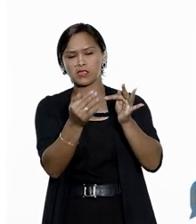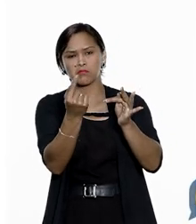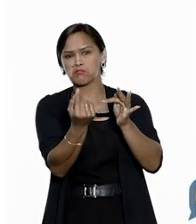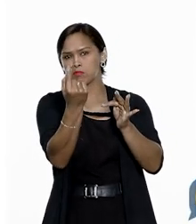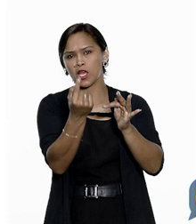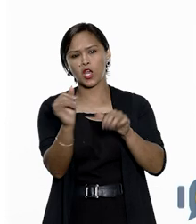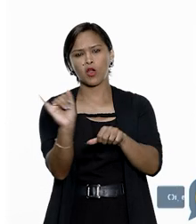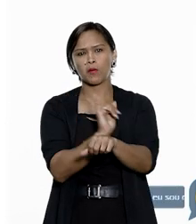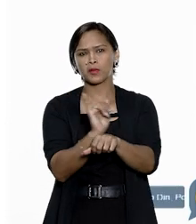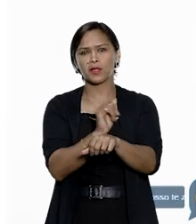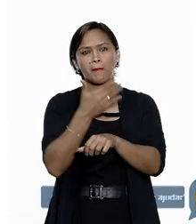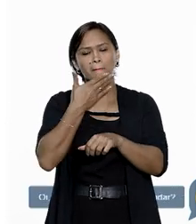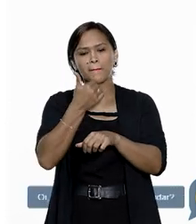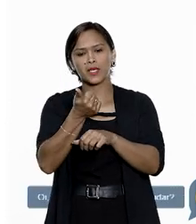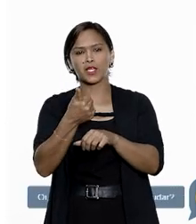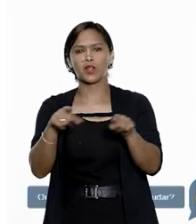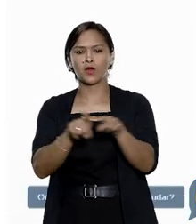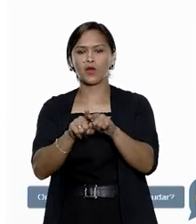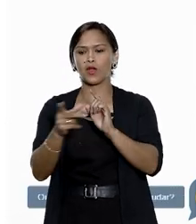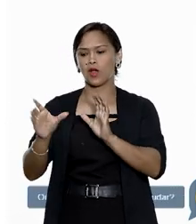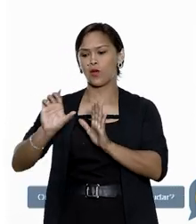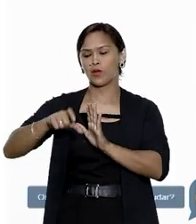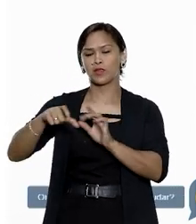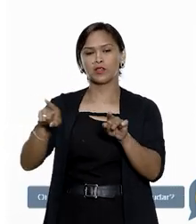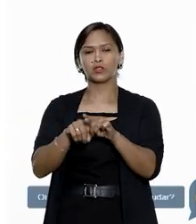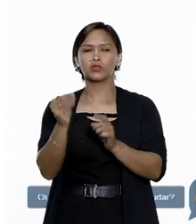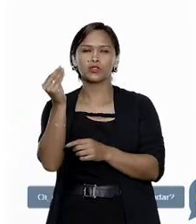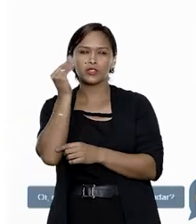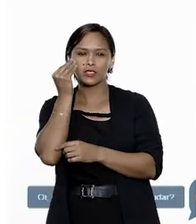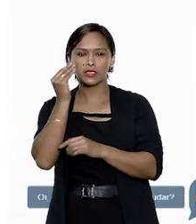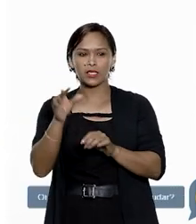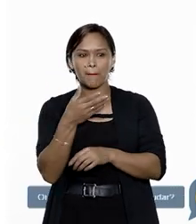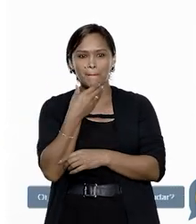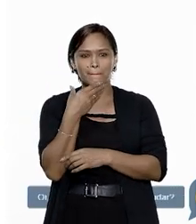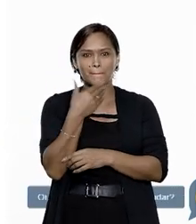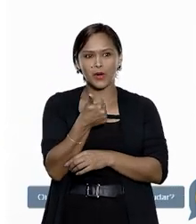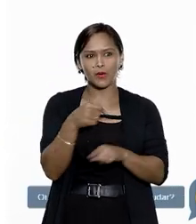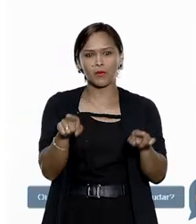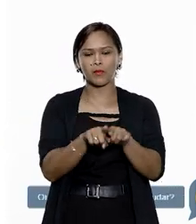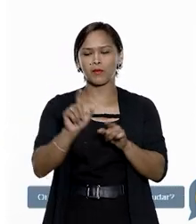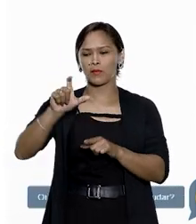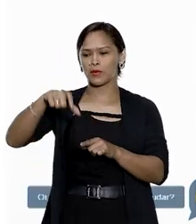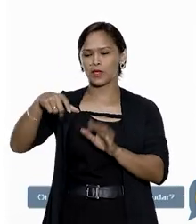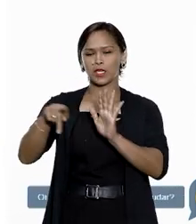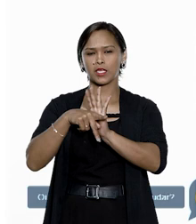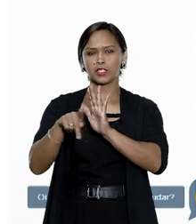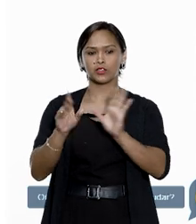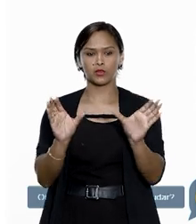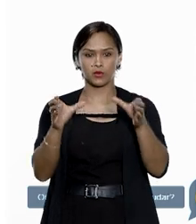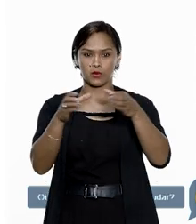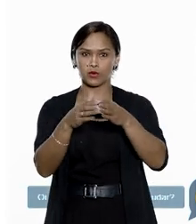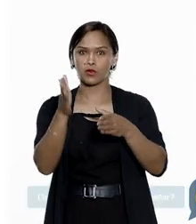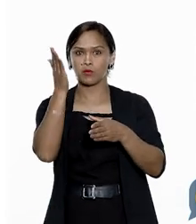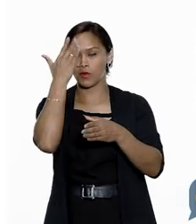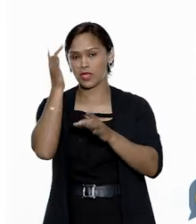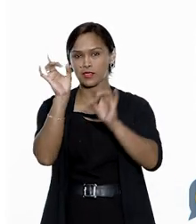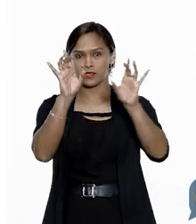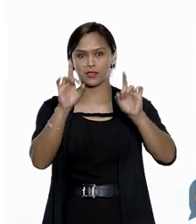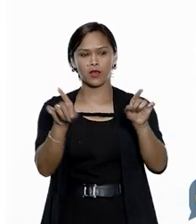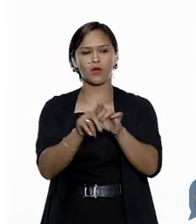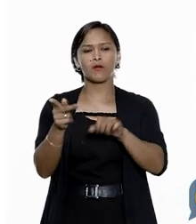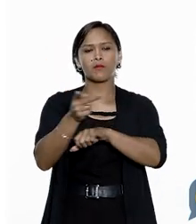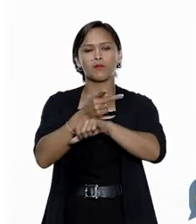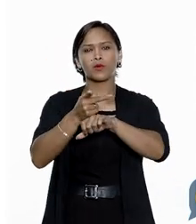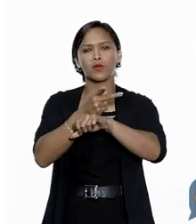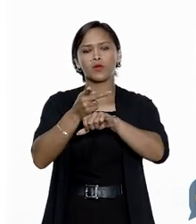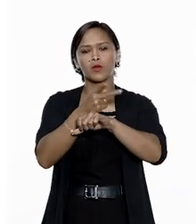mecanismo à disposição do credor na tentativa de satisfazer o próprio crédito. O colegiado ainda destacou que a busca